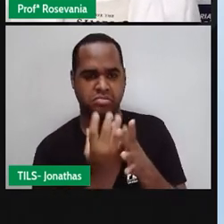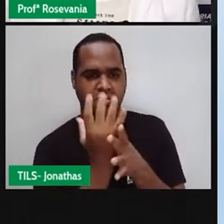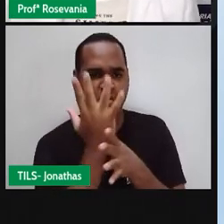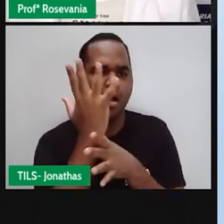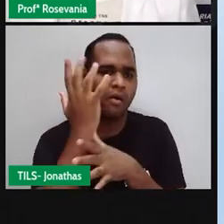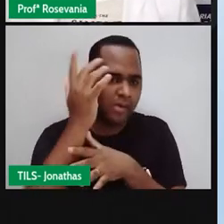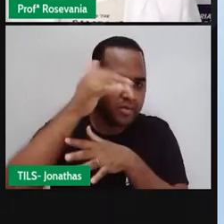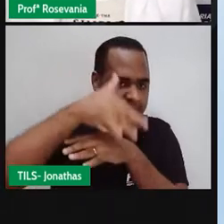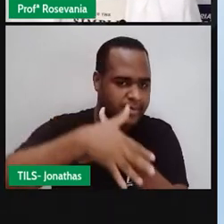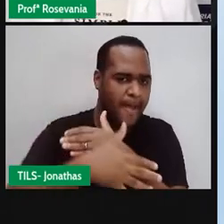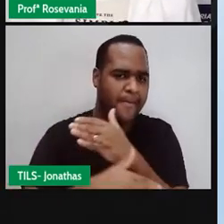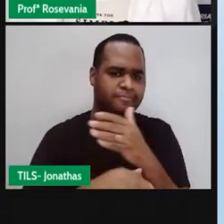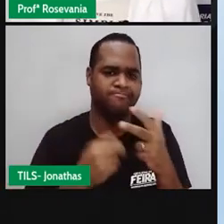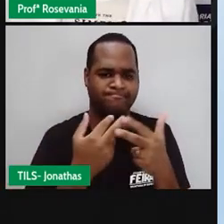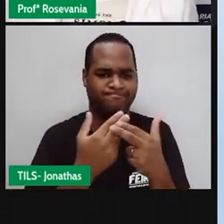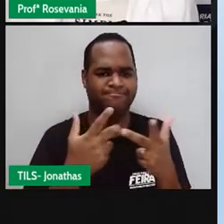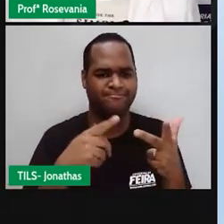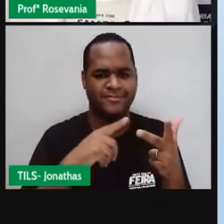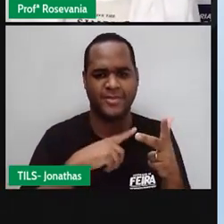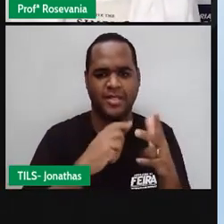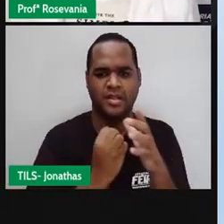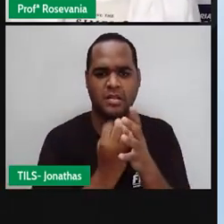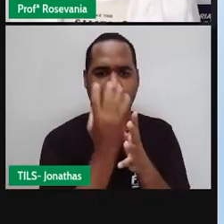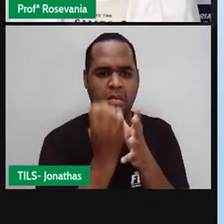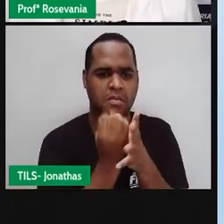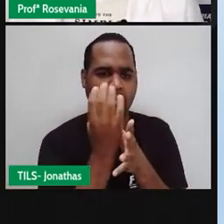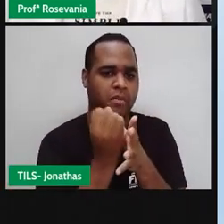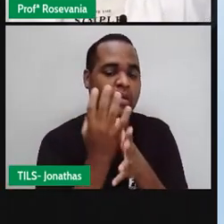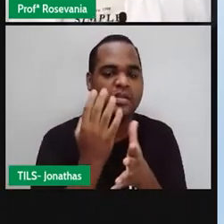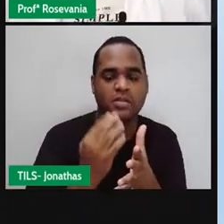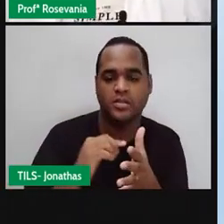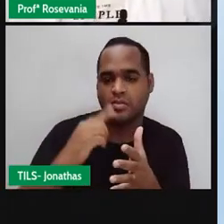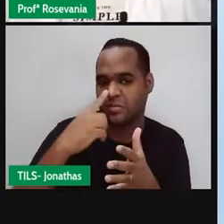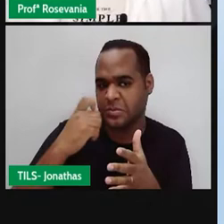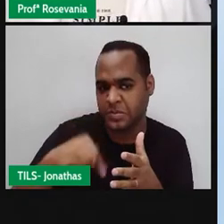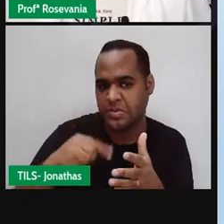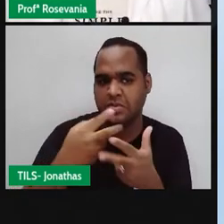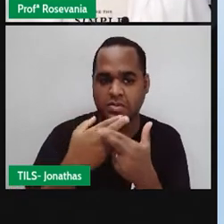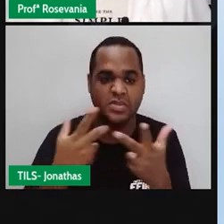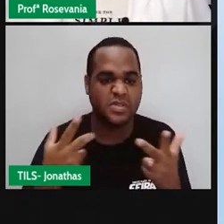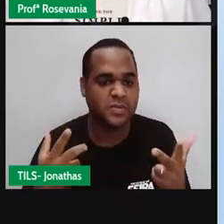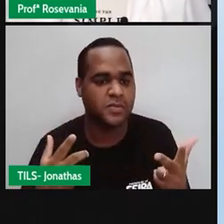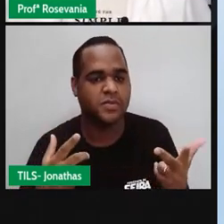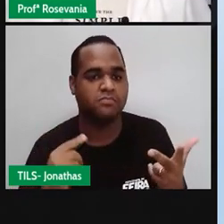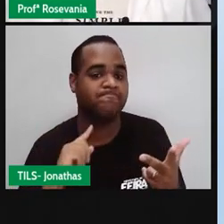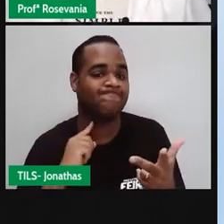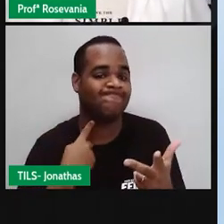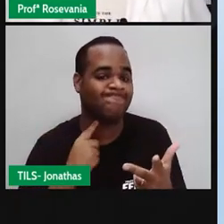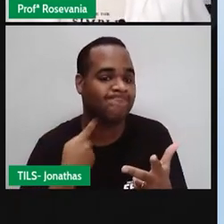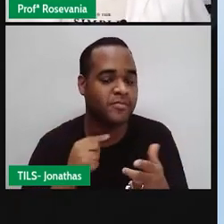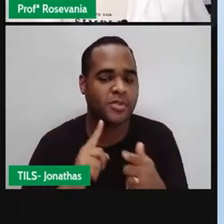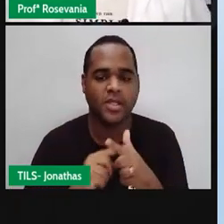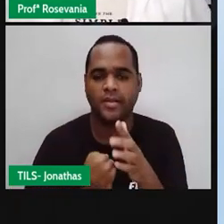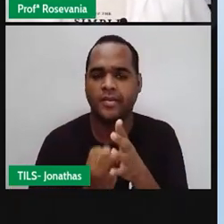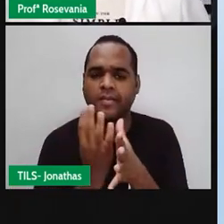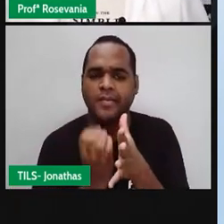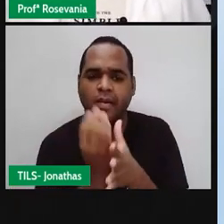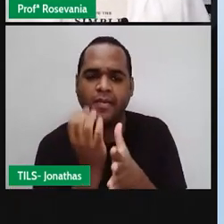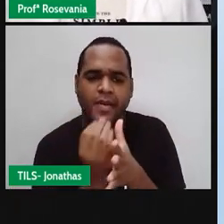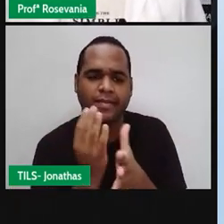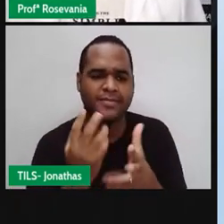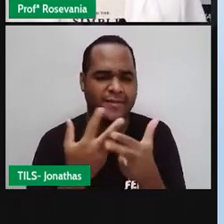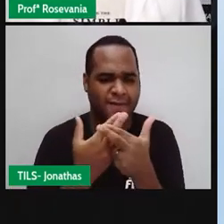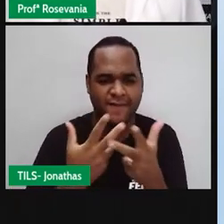né, de gases que são lançados, que a gente vai falar um pouquinho, né, sobre cada um deles. Na realidade, a queima desses combustíveis fósseis, ele vai